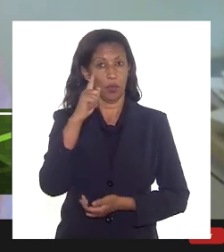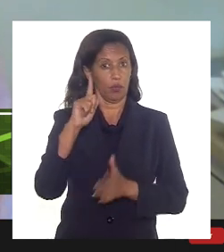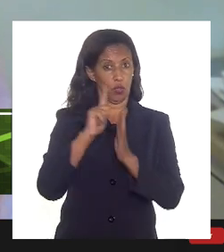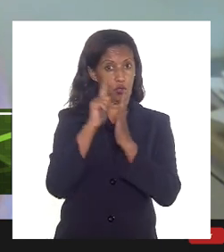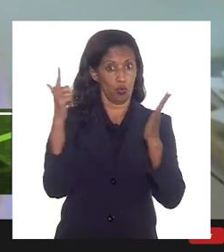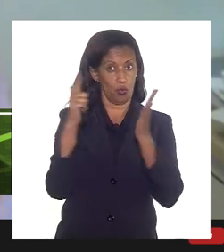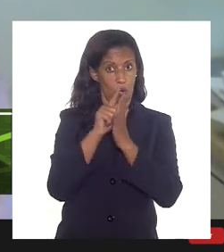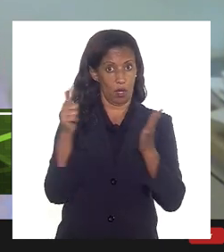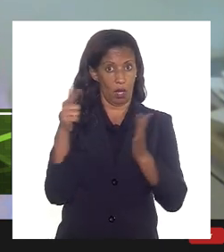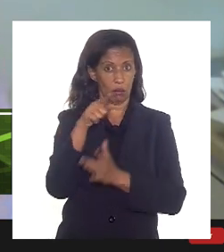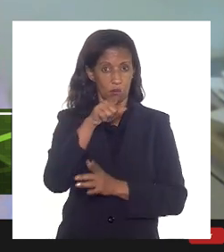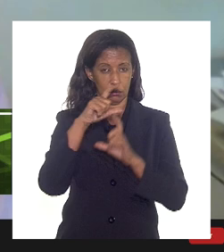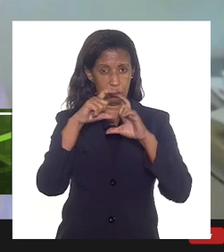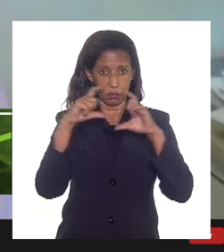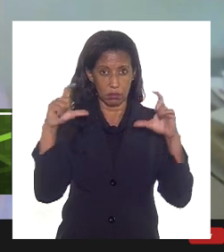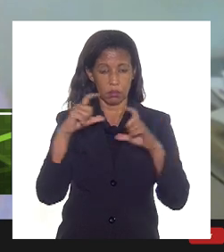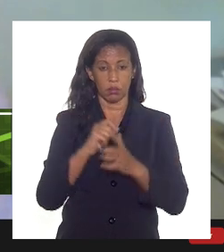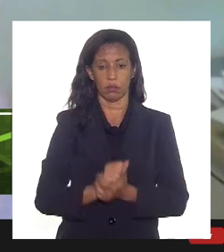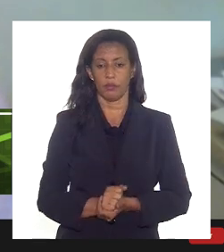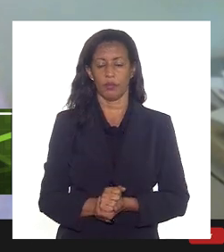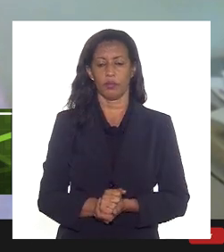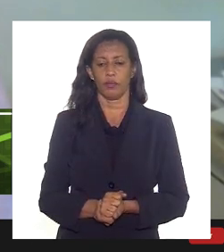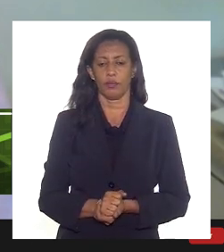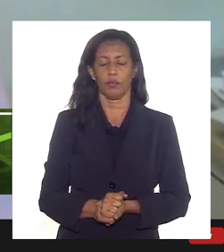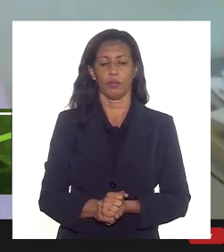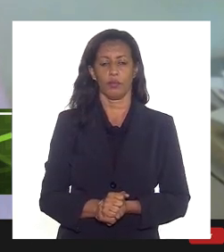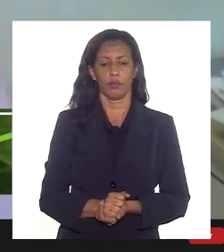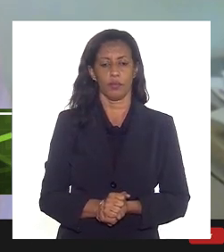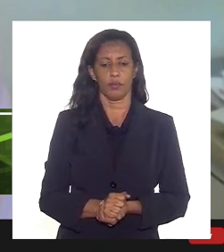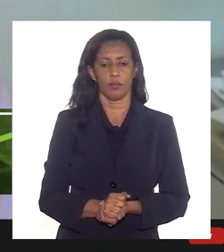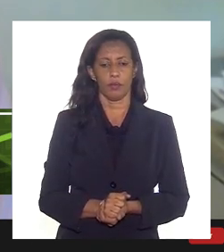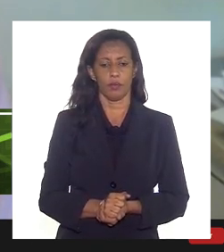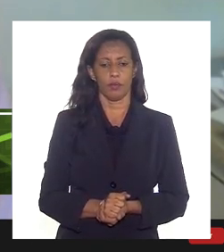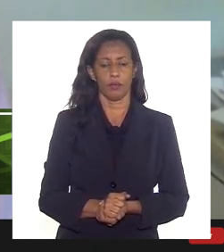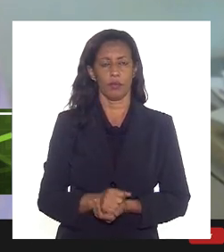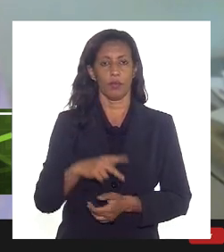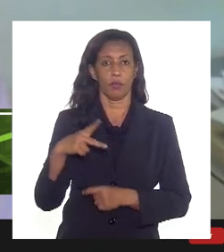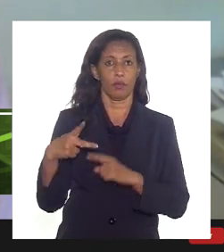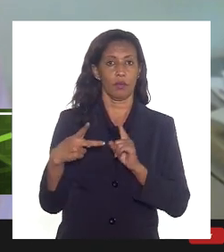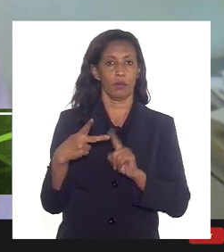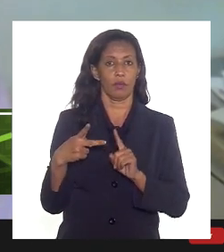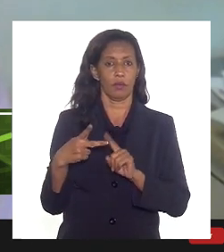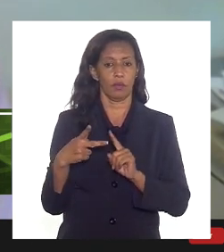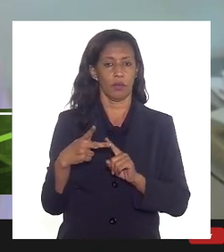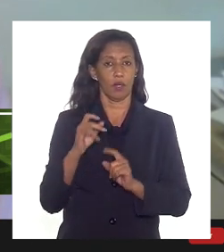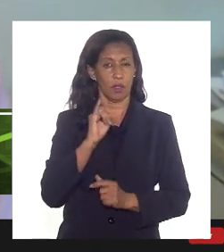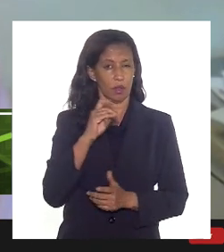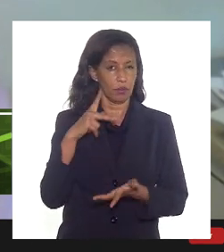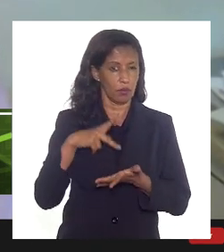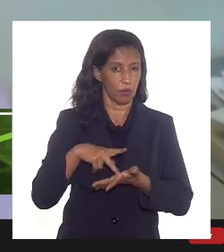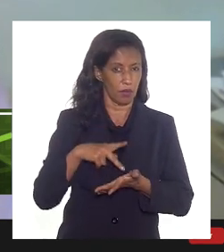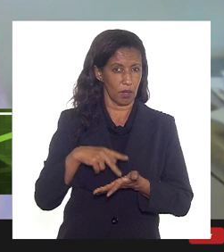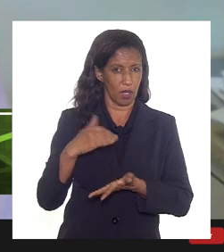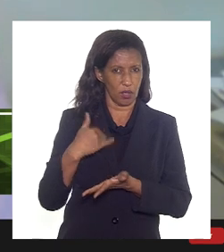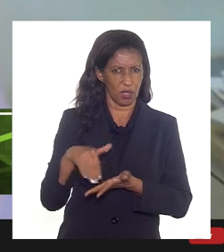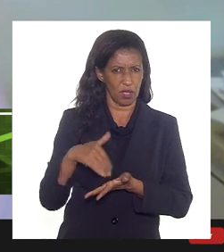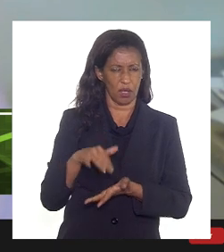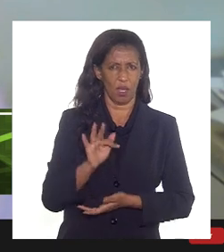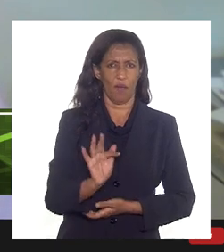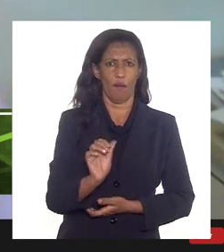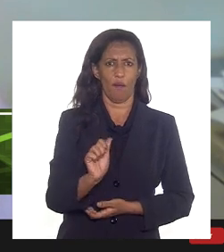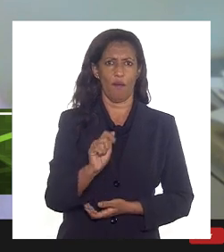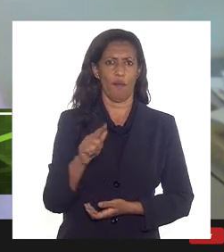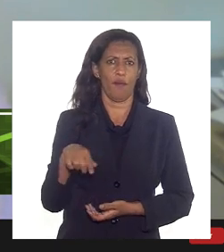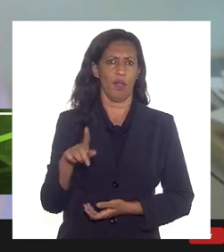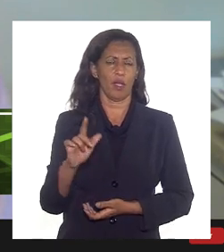foi essa notícia que foi encaminhada pelos senhores. A segunda questão, sendo verdade, se a Secretaria de Fazenda